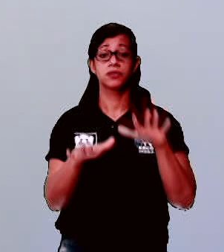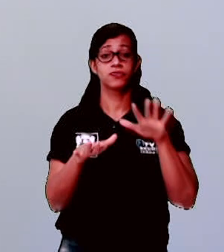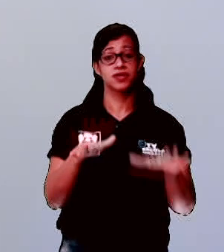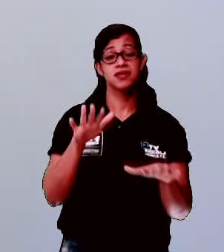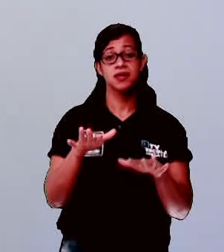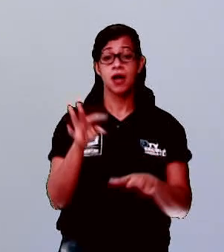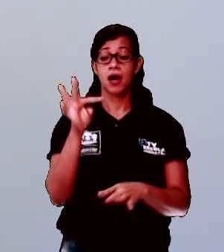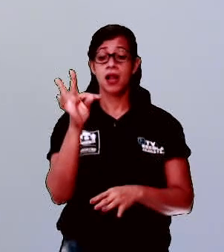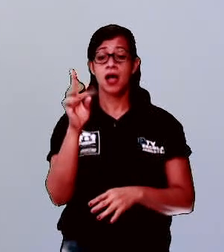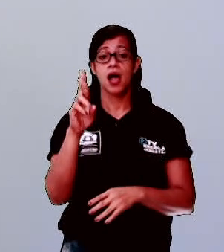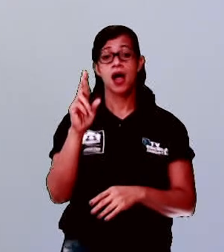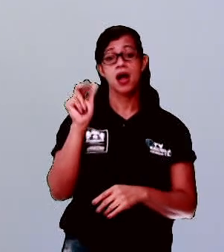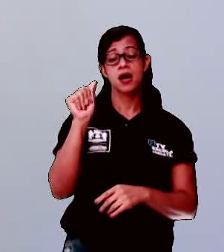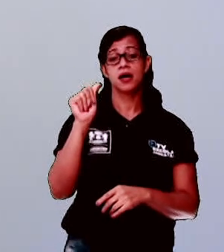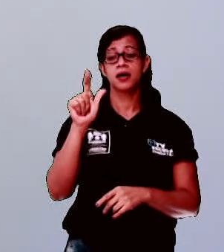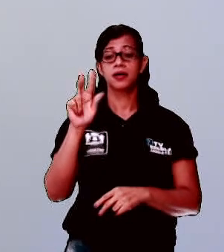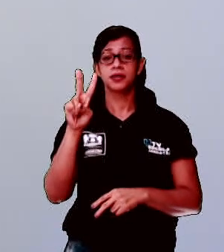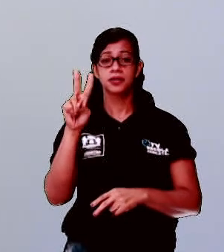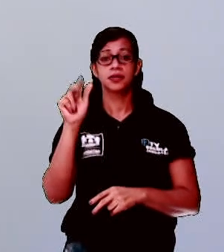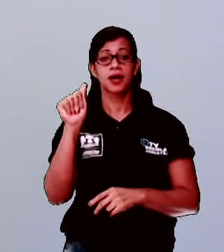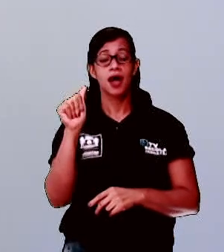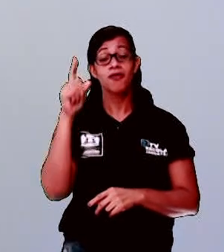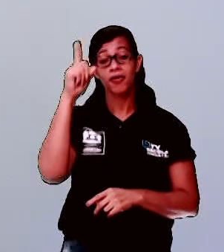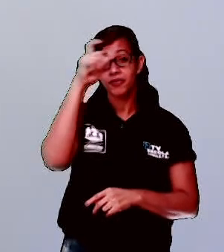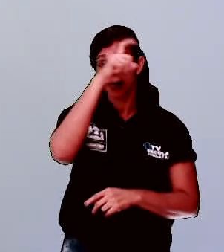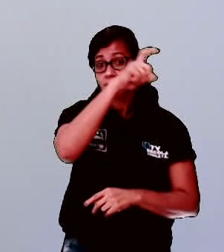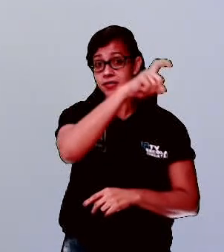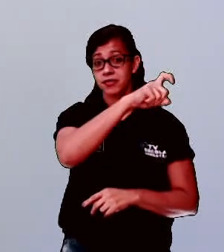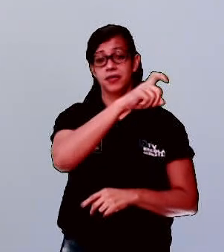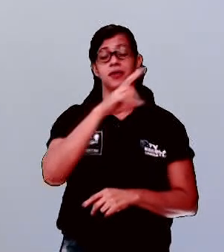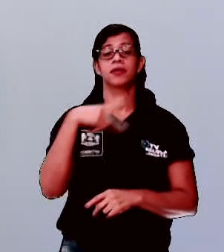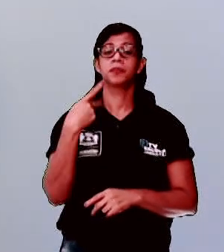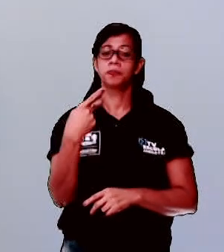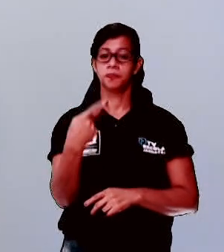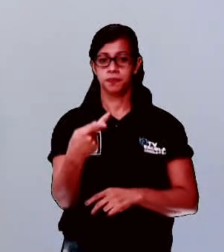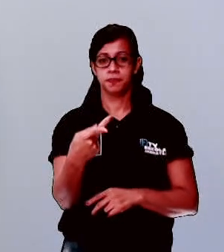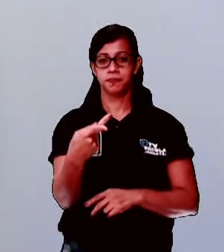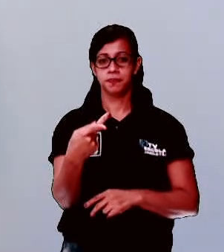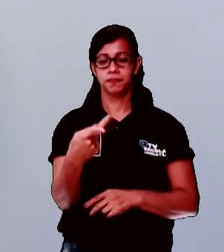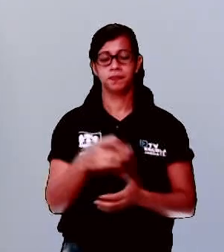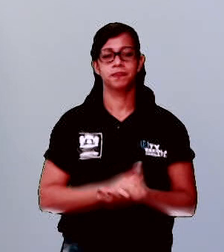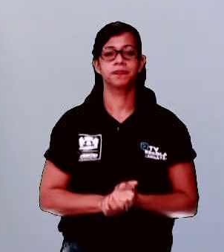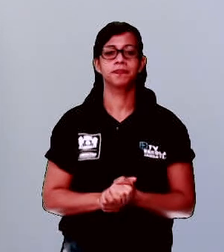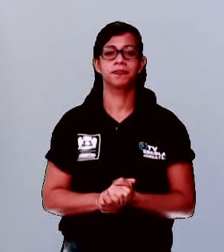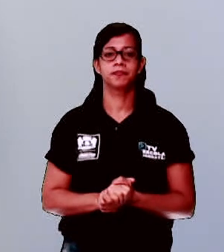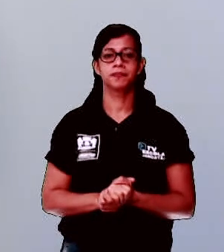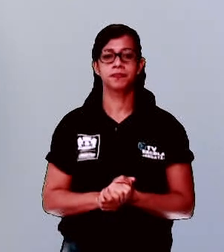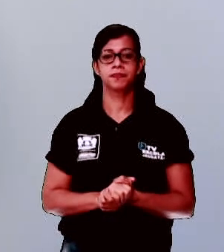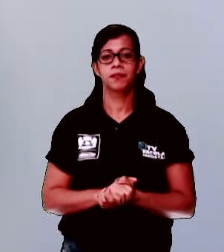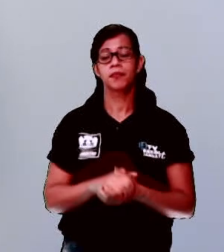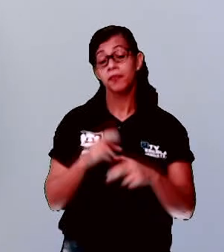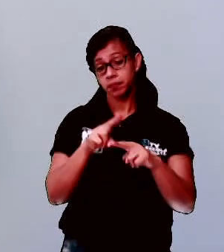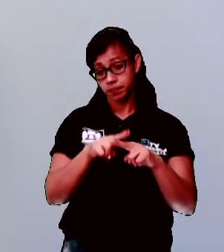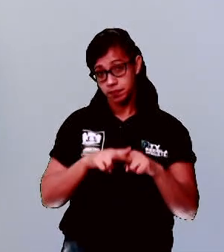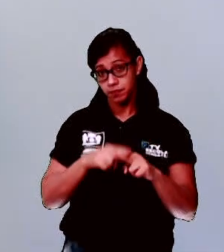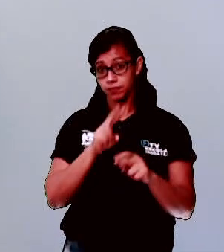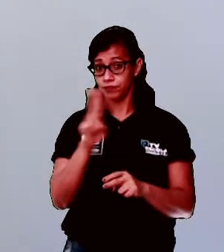embolada, assim, que a gente não consiga, às vezes, pronunciar de forma mais fácil. Por isso que é um trava-línguas.